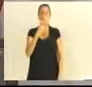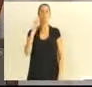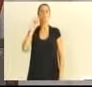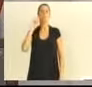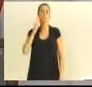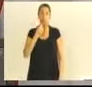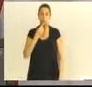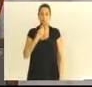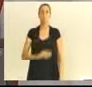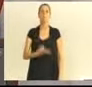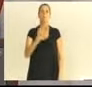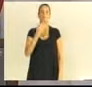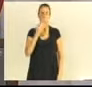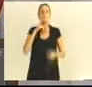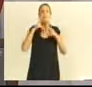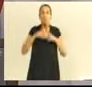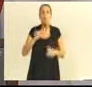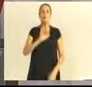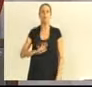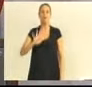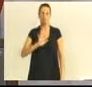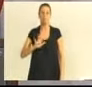empresto para vocês, excelências. Está aqui.